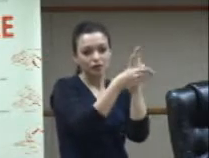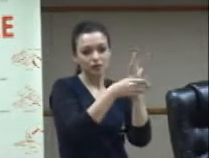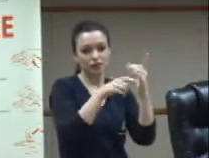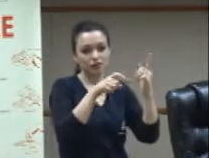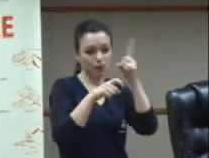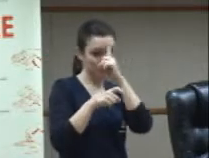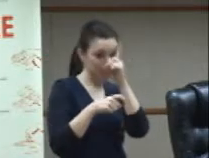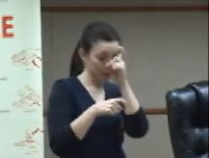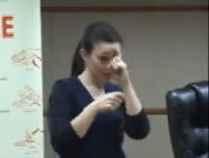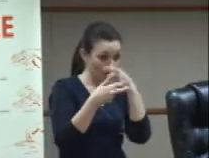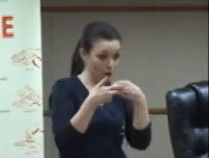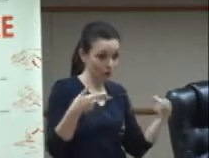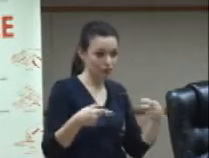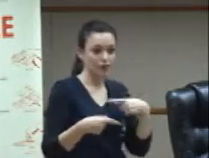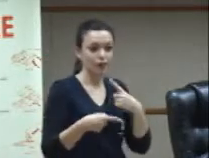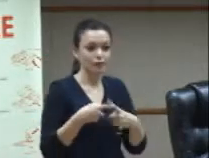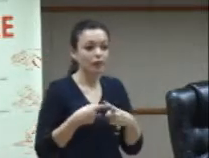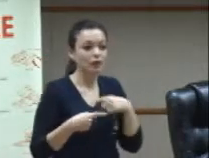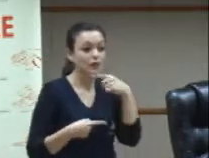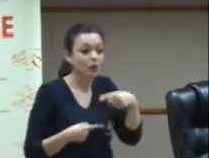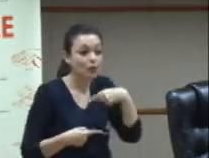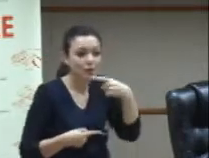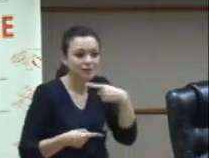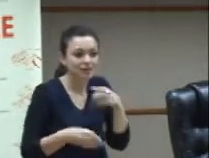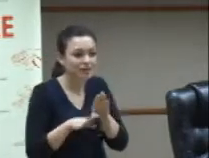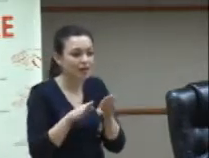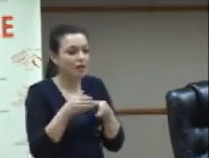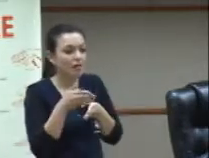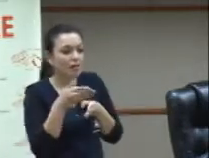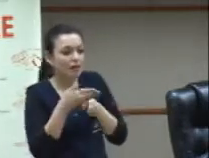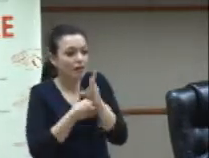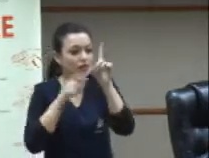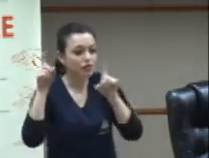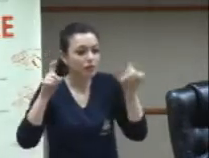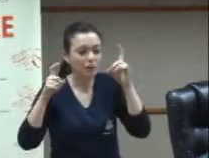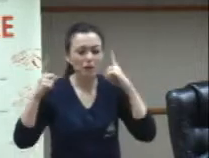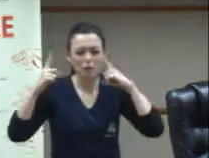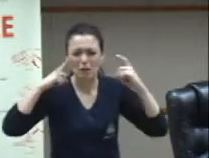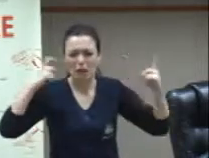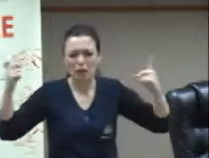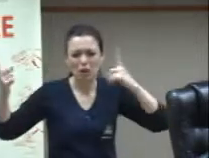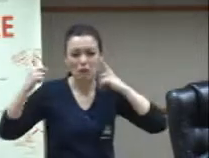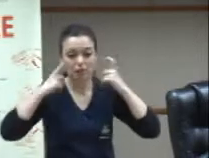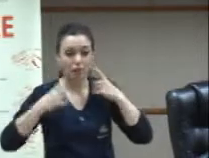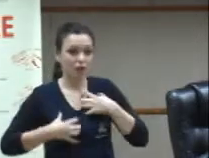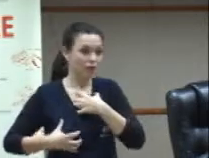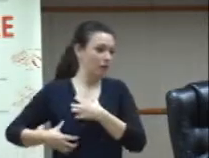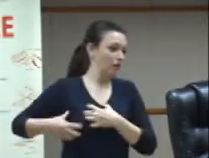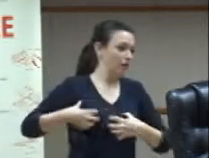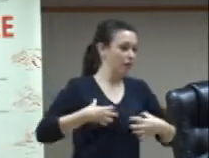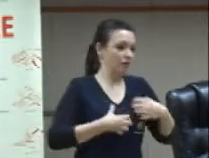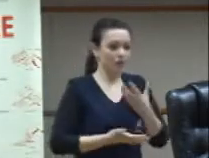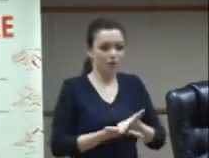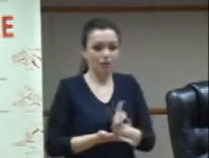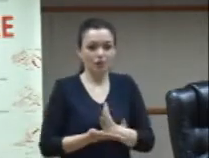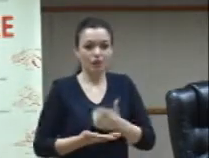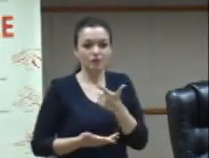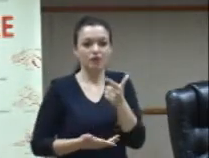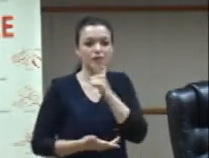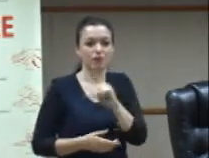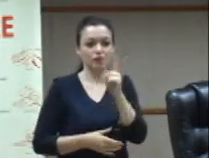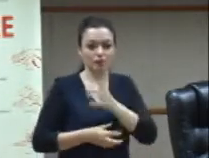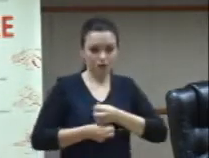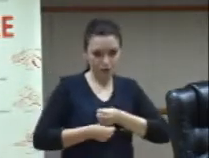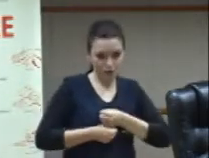implantaram porque eles não conseguem sequer entrar num shopping sem que apite todas as coisas e etc e etc e tal